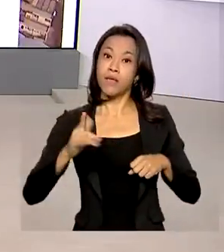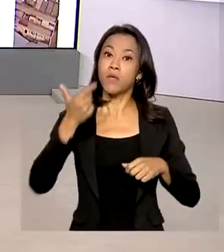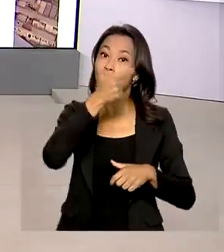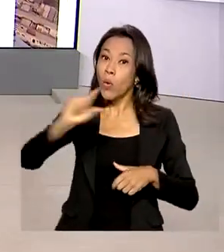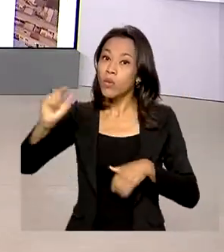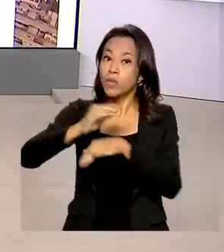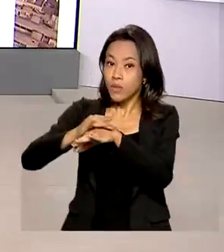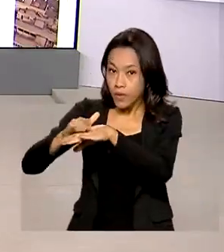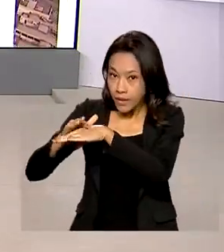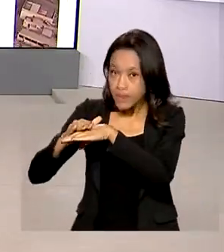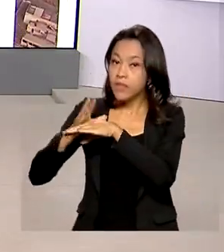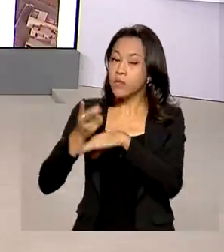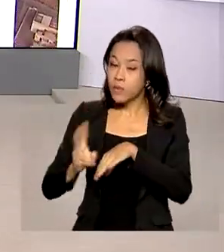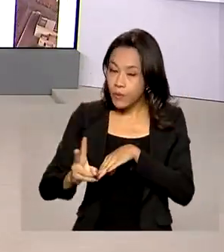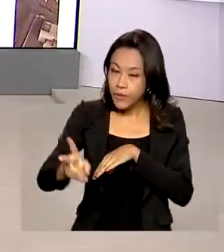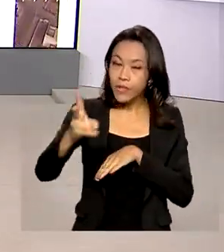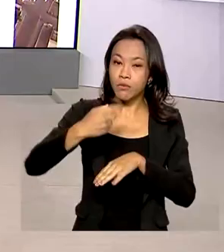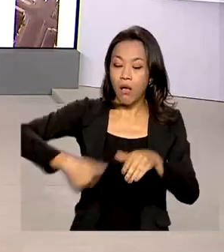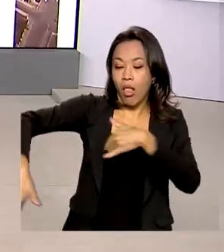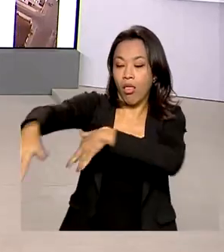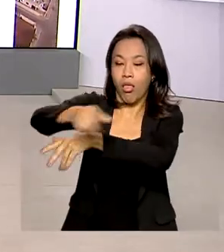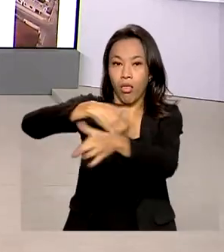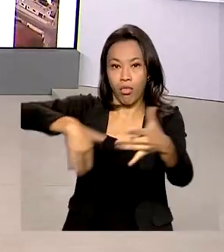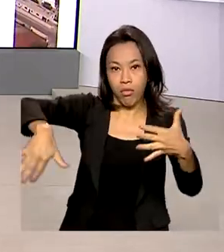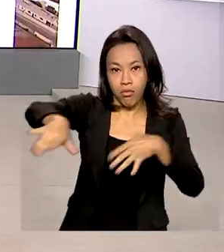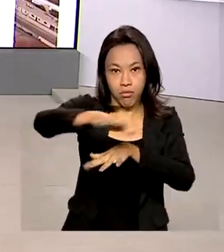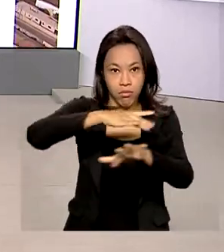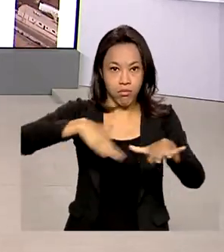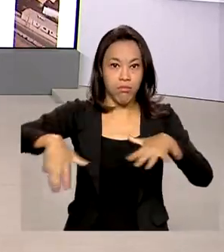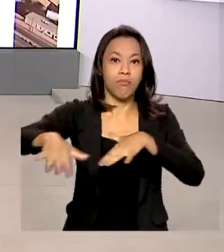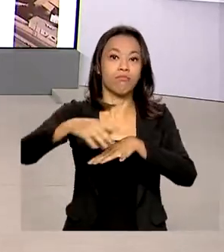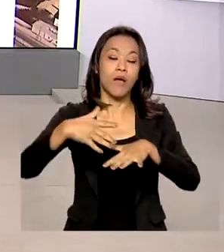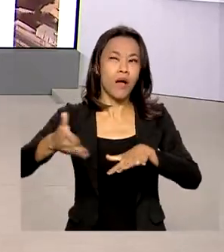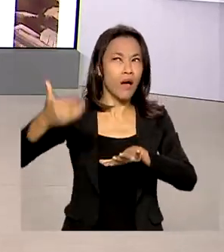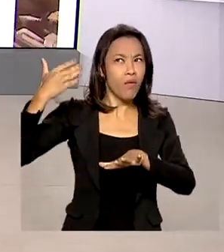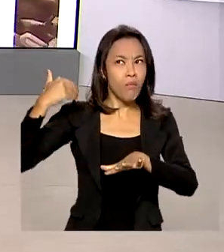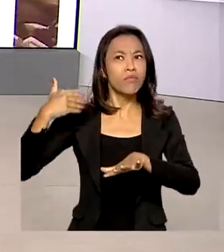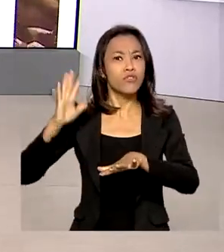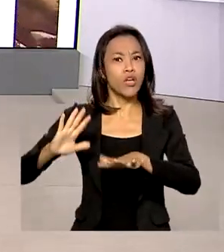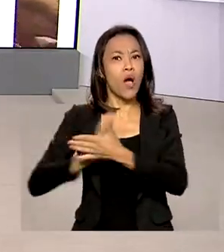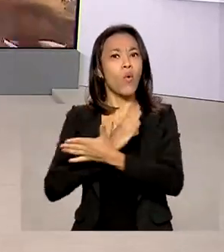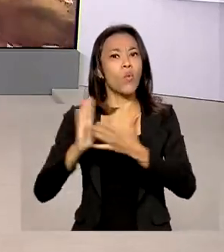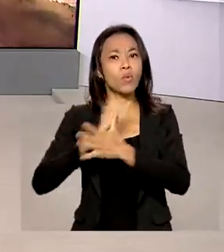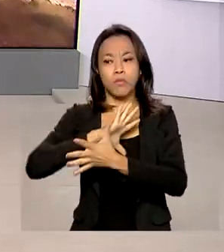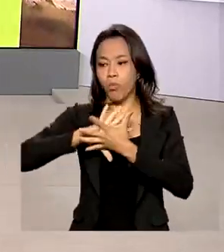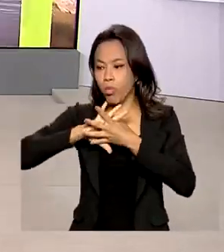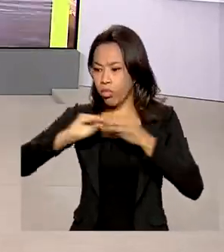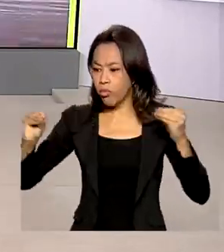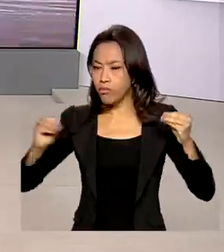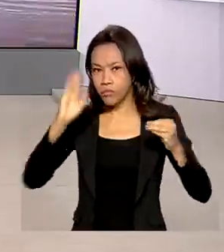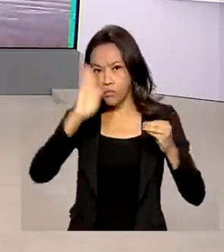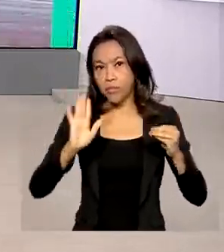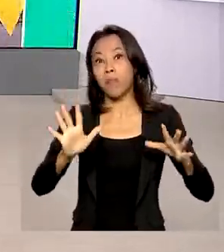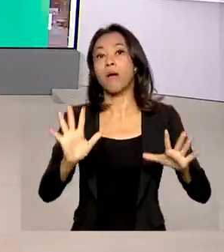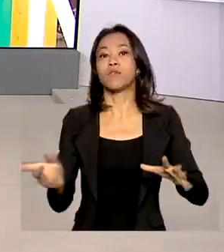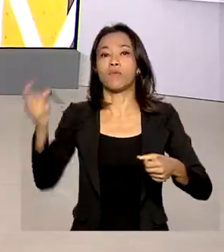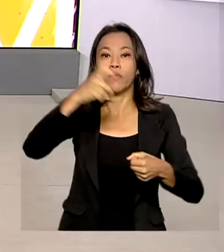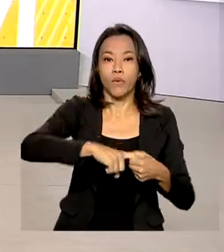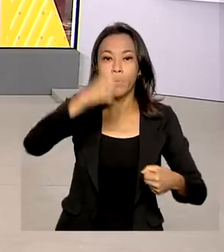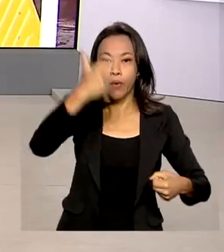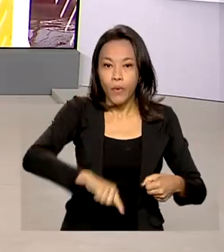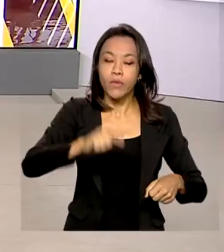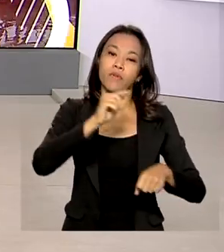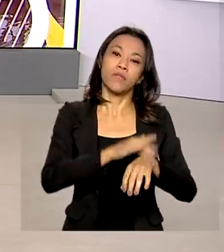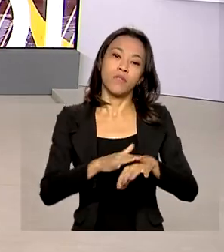continuam circulando entre a população. Algumas já haviam sido erradicadas do país, mas retornaram por causa da